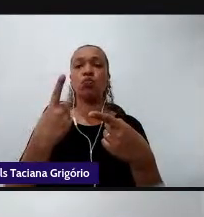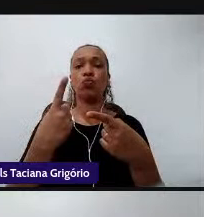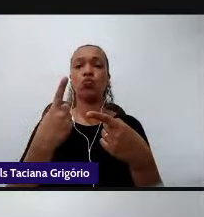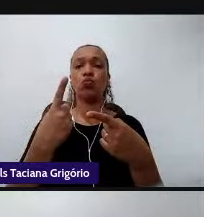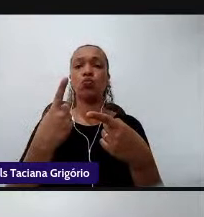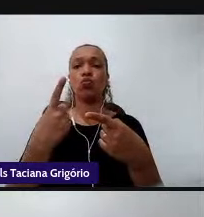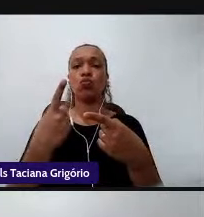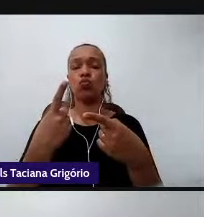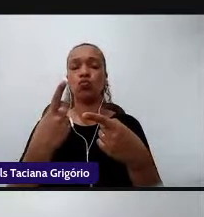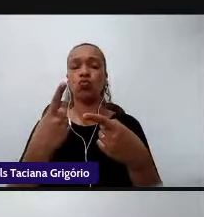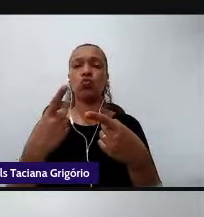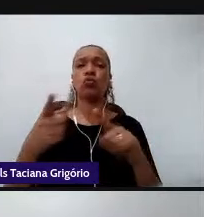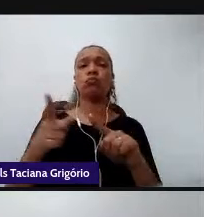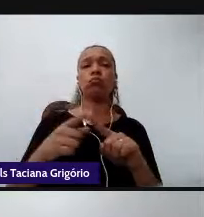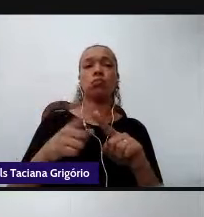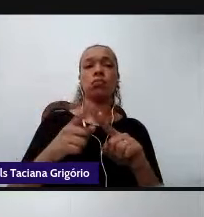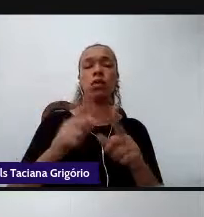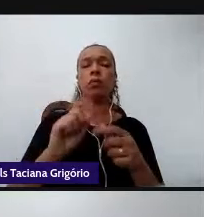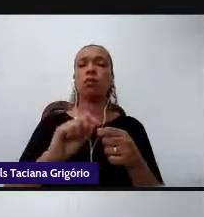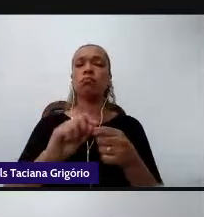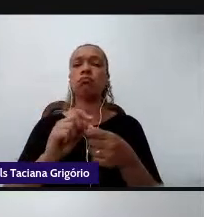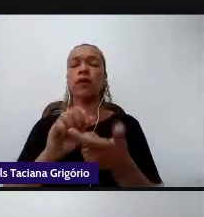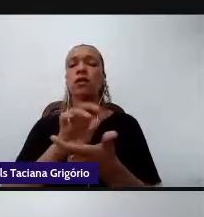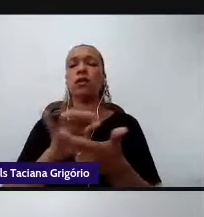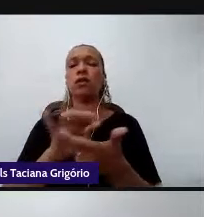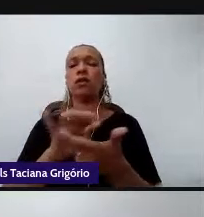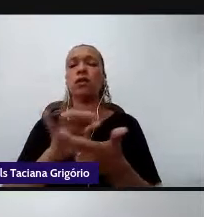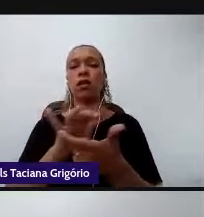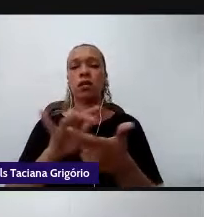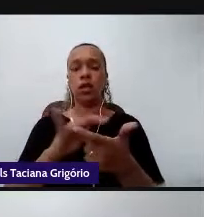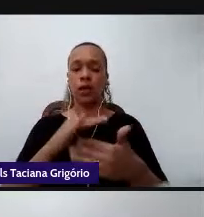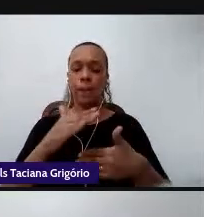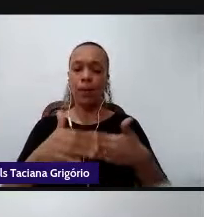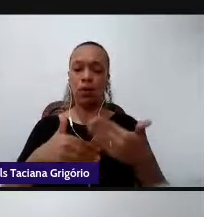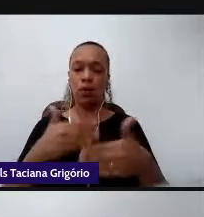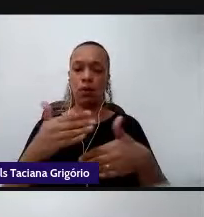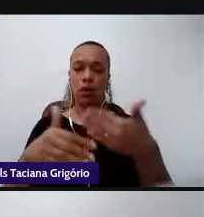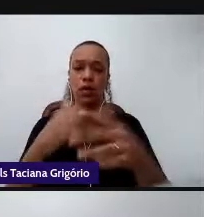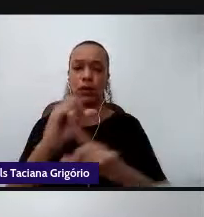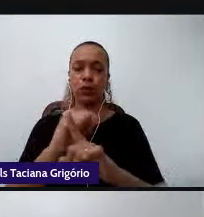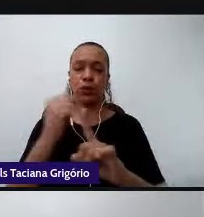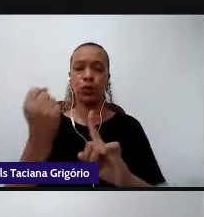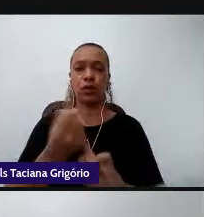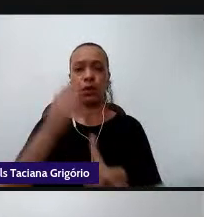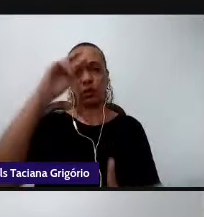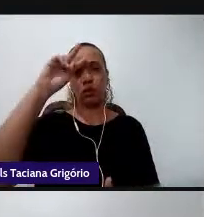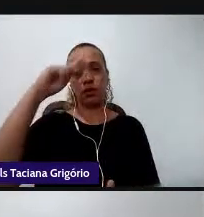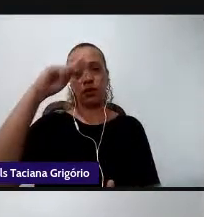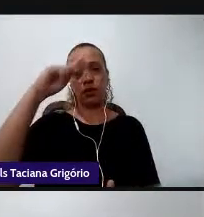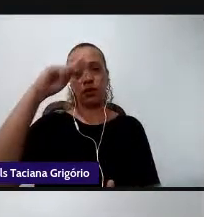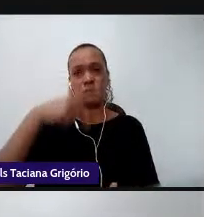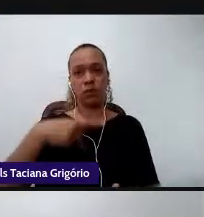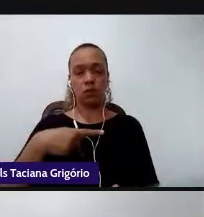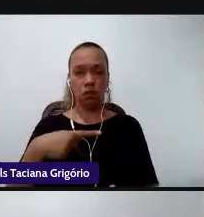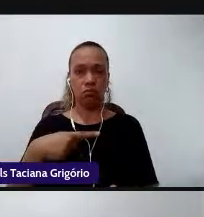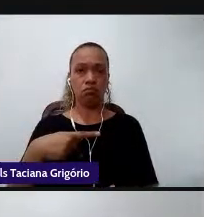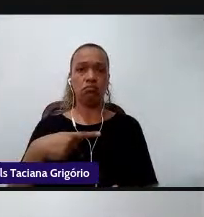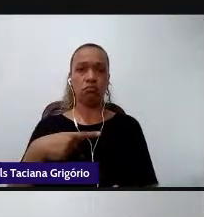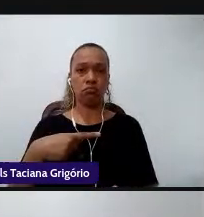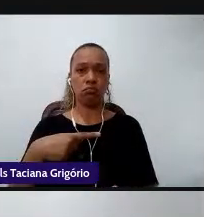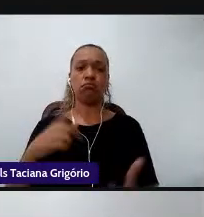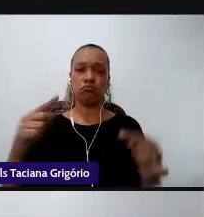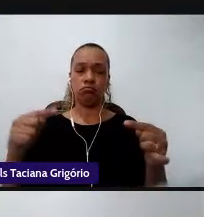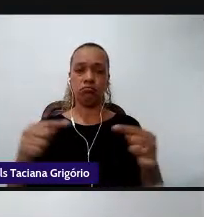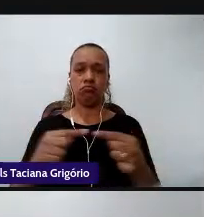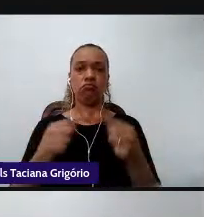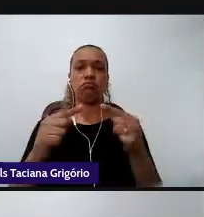associado a uma questão de progressão social e individual. Sempre olhando para